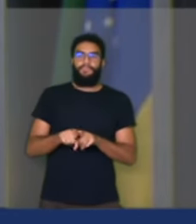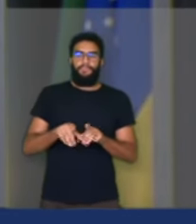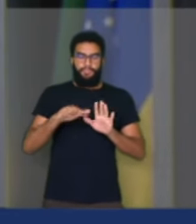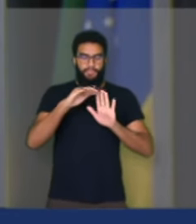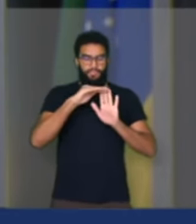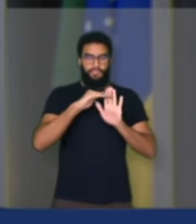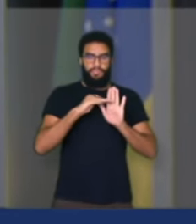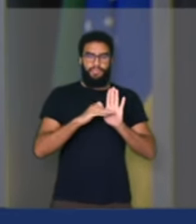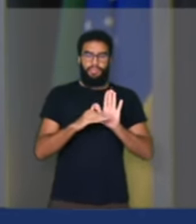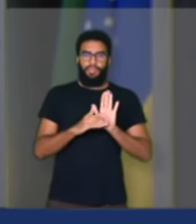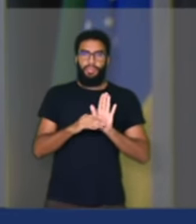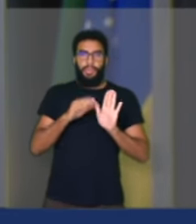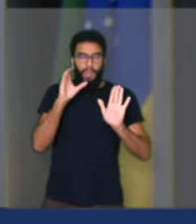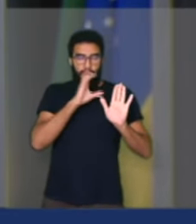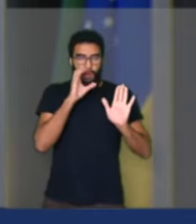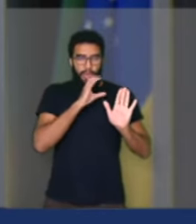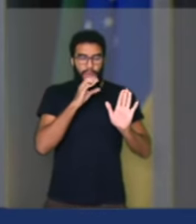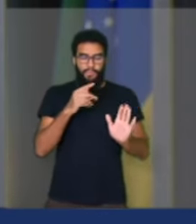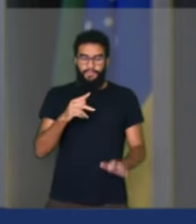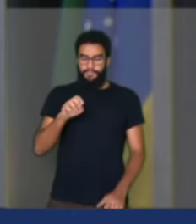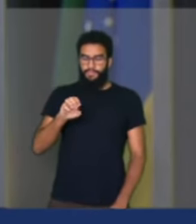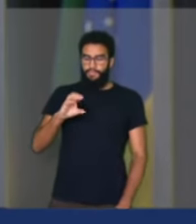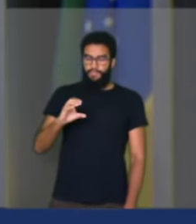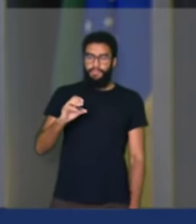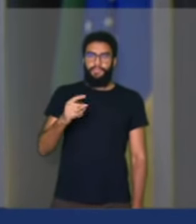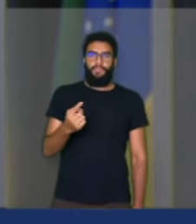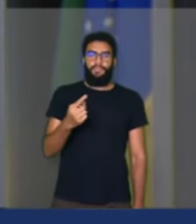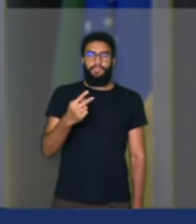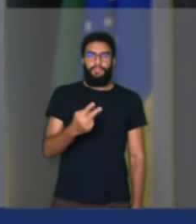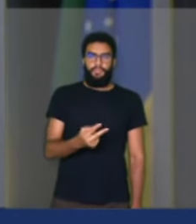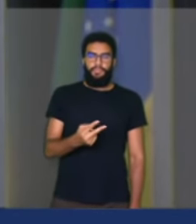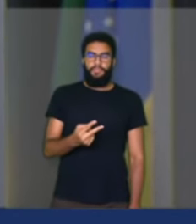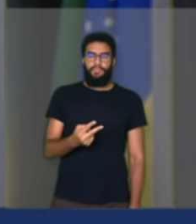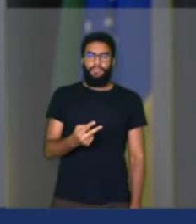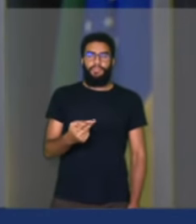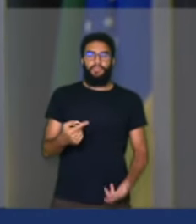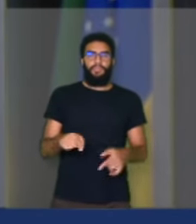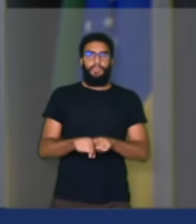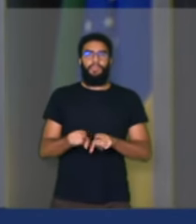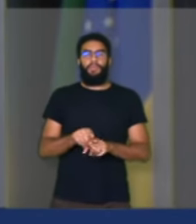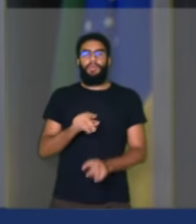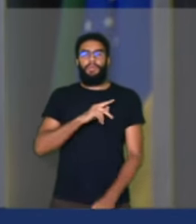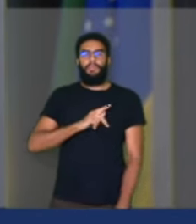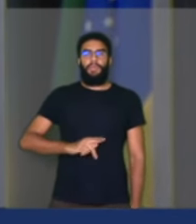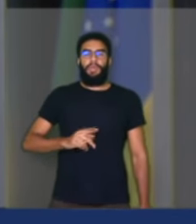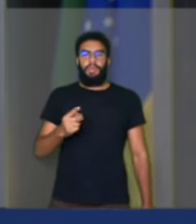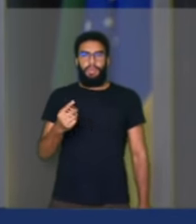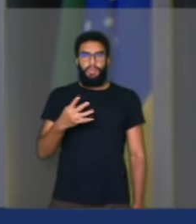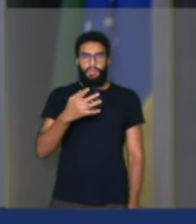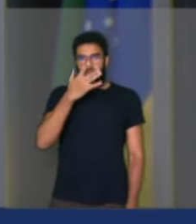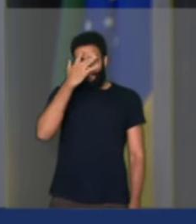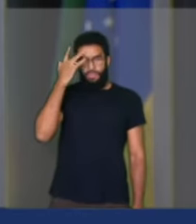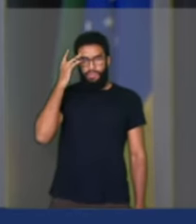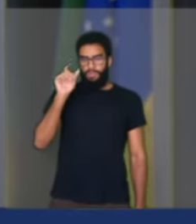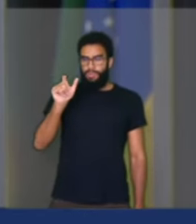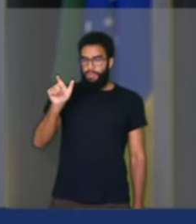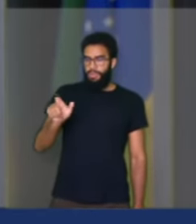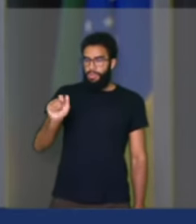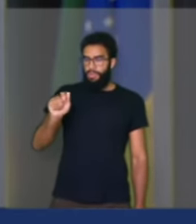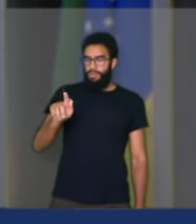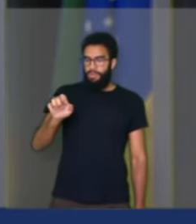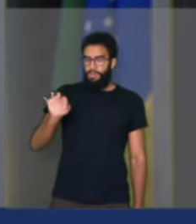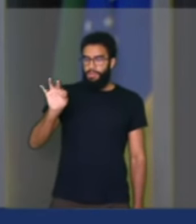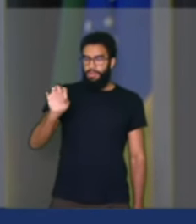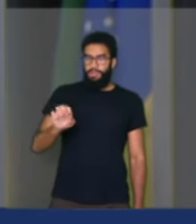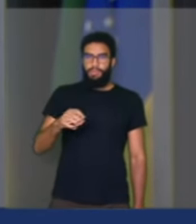o quanto antes PEC 22 ou PEC 14, que a gente valorize os agentes comunitários de saúde e agentes de combate endemias. Senhor Presidente,